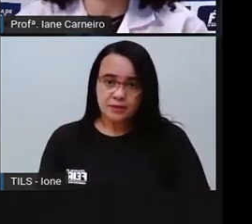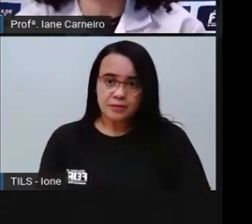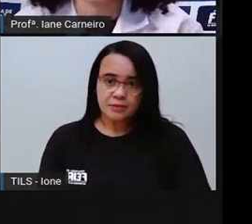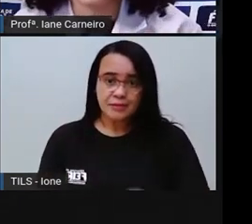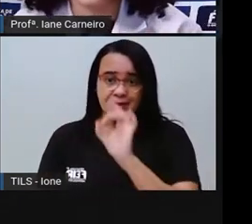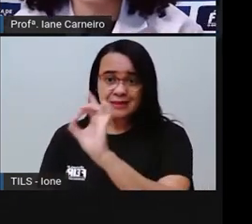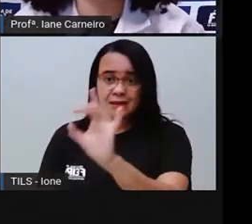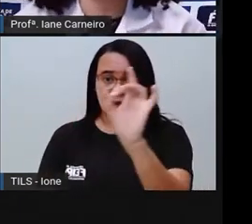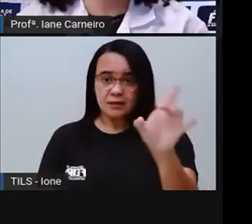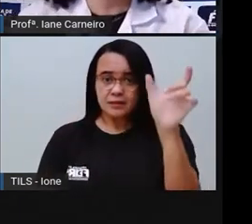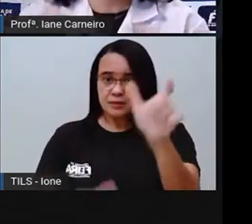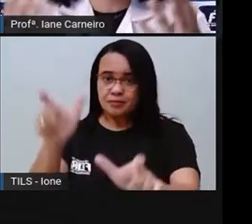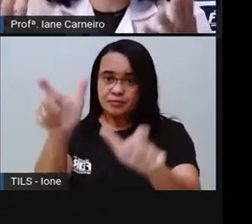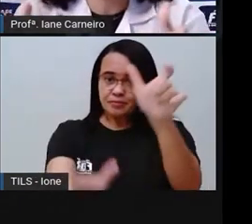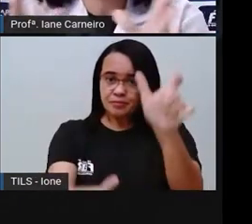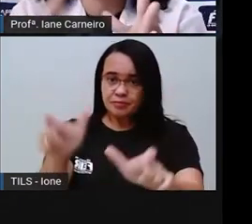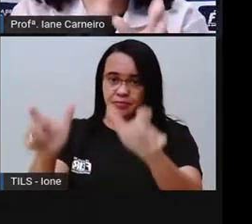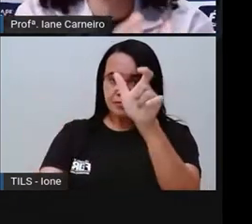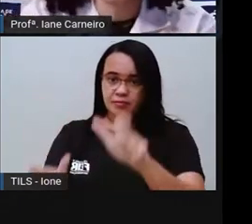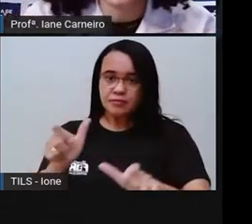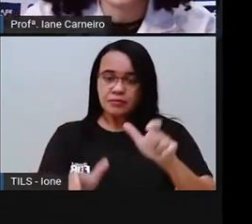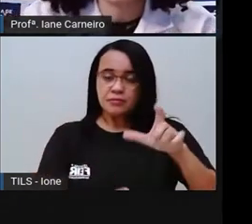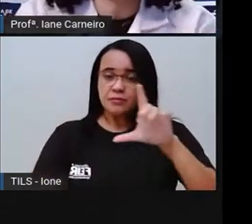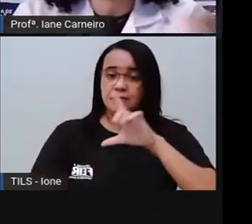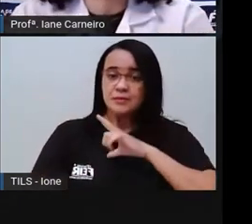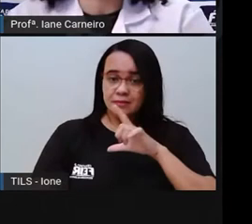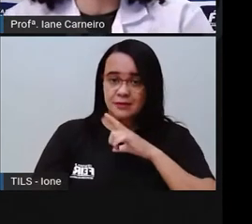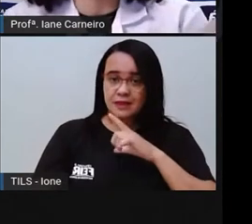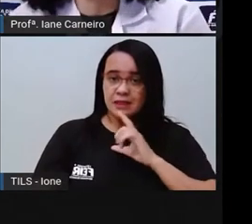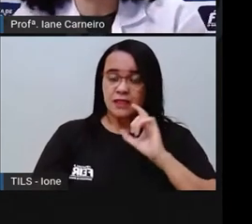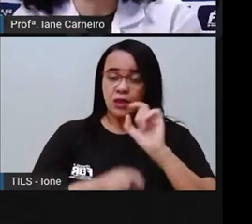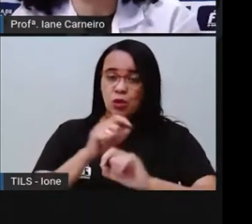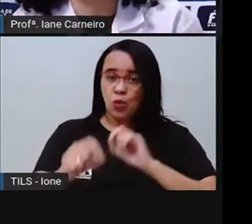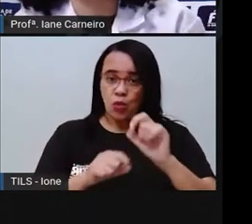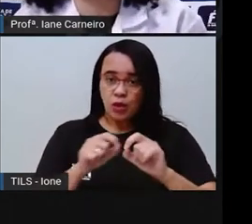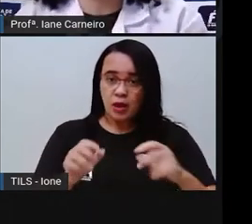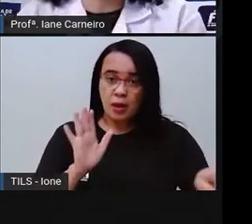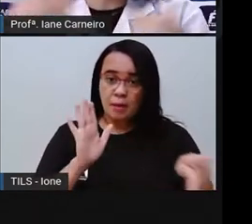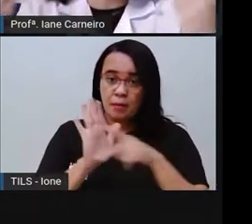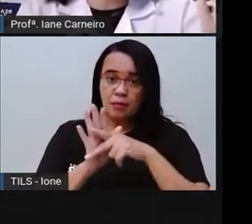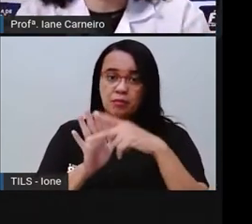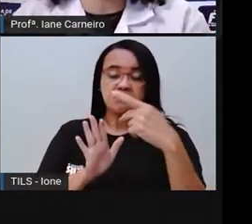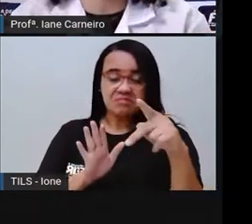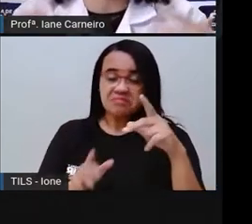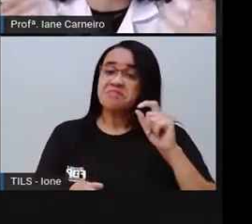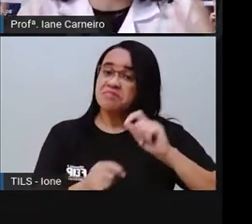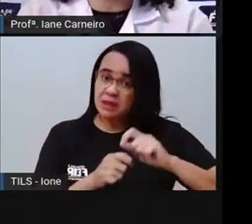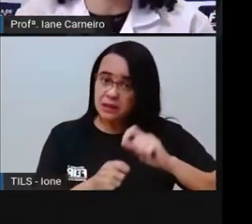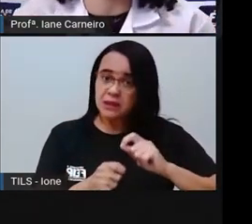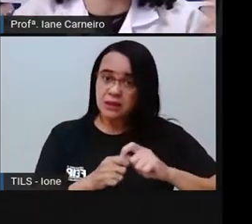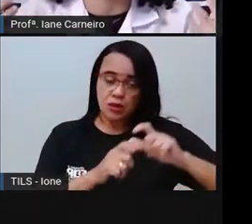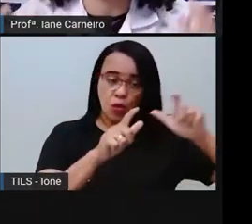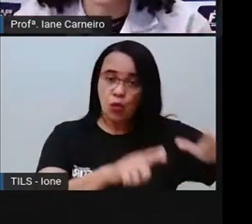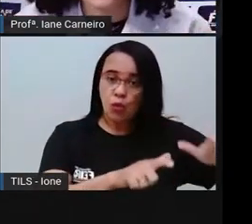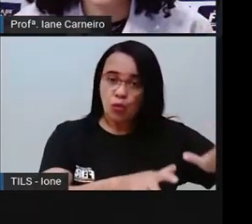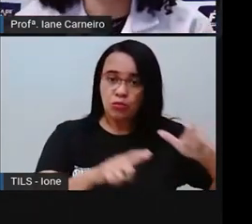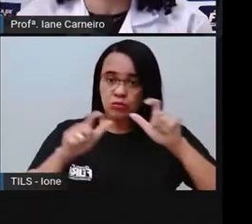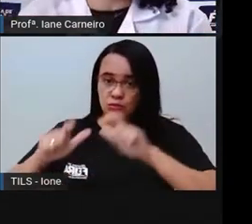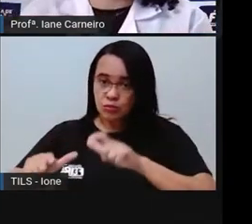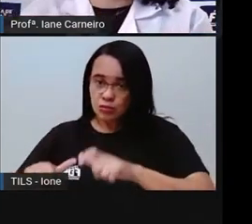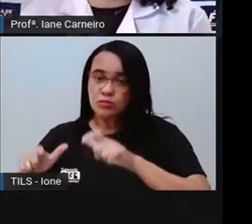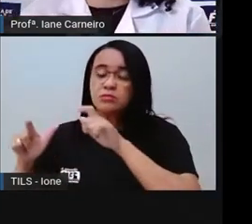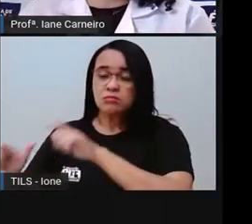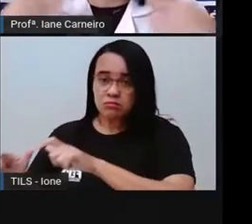É cada pessoa ter uma função em determinado ambiente, né? E fazer aquele papel, aquela função,